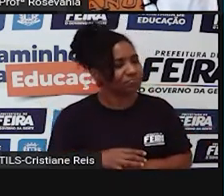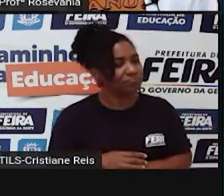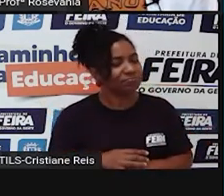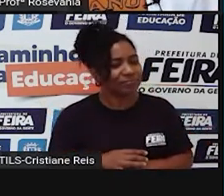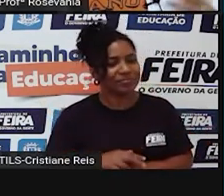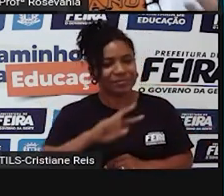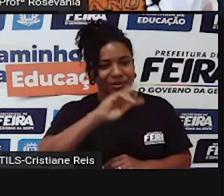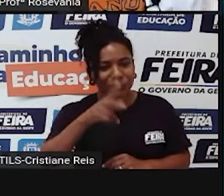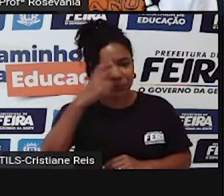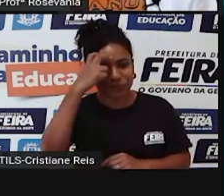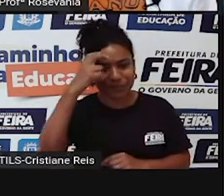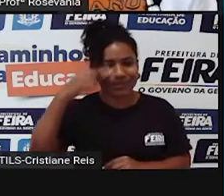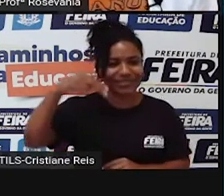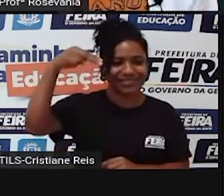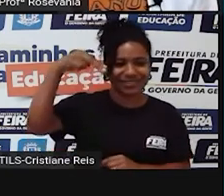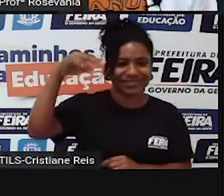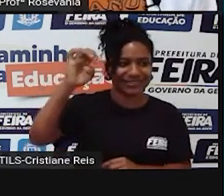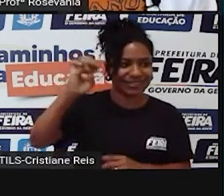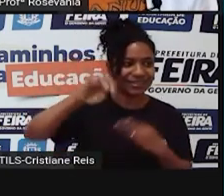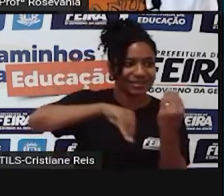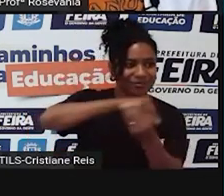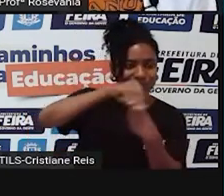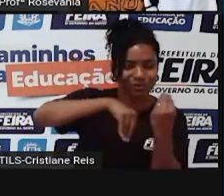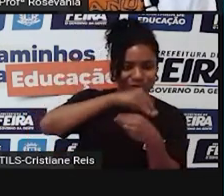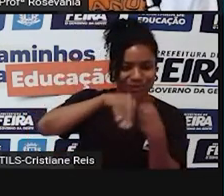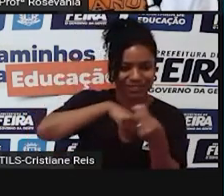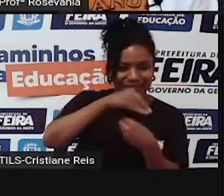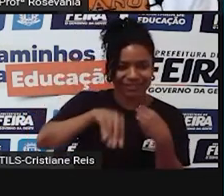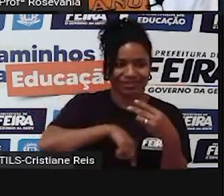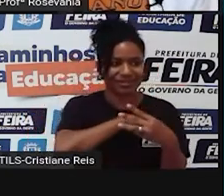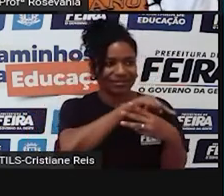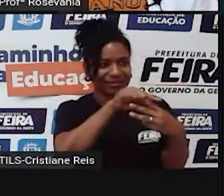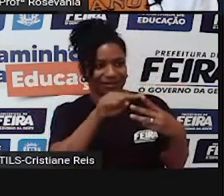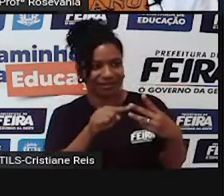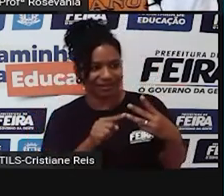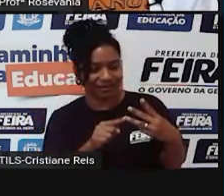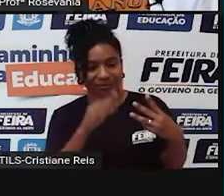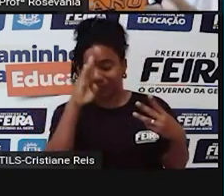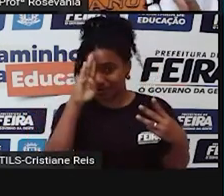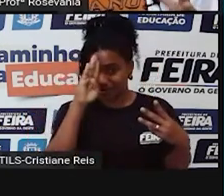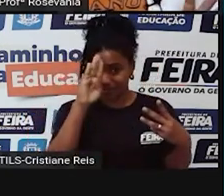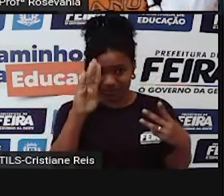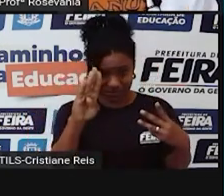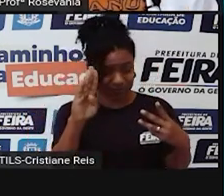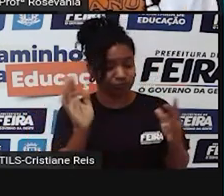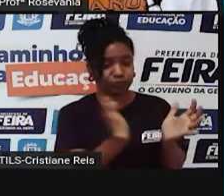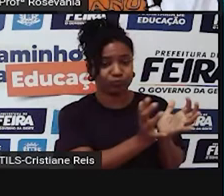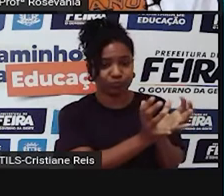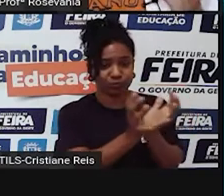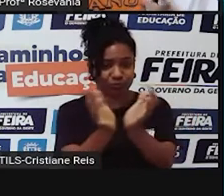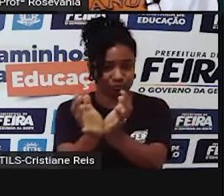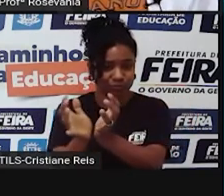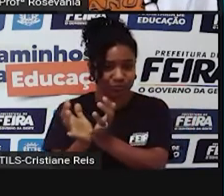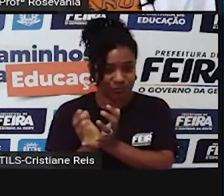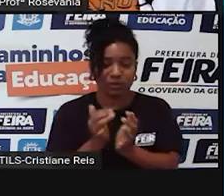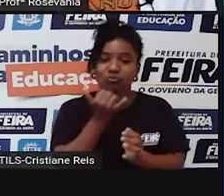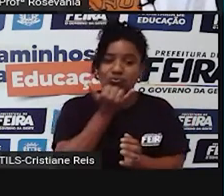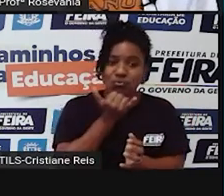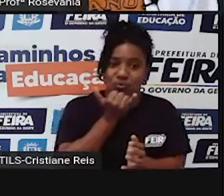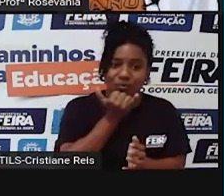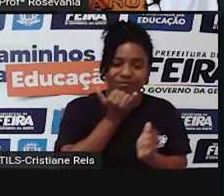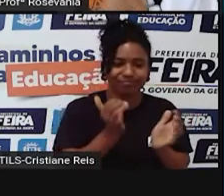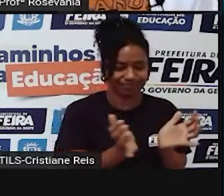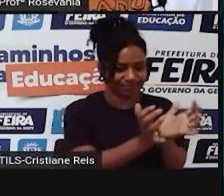nordestina, ela é fruto, né, da mistura de três raças, né, principais, né, de três povos, desculpa, de três povos